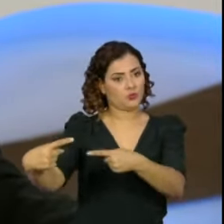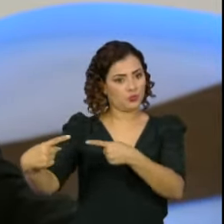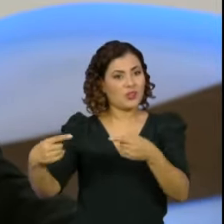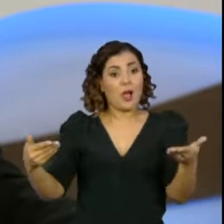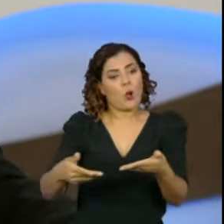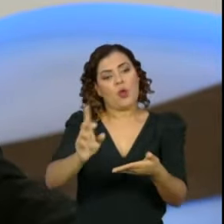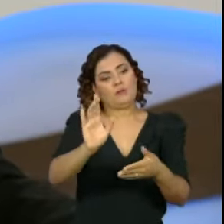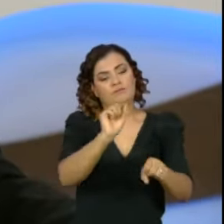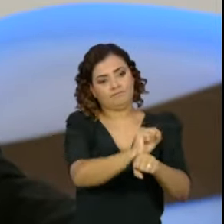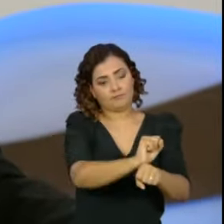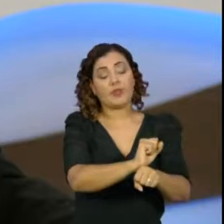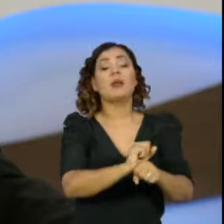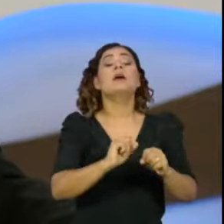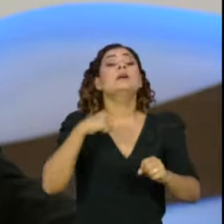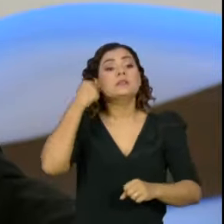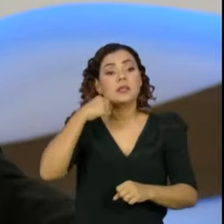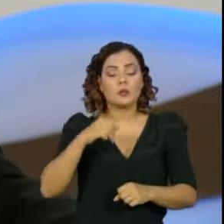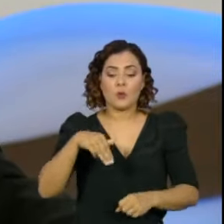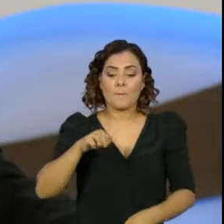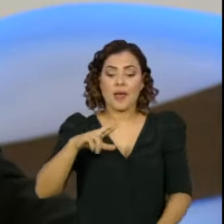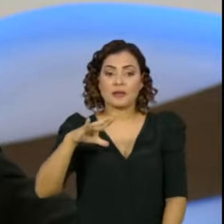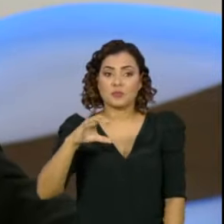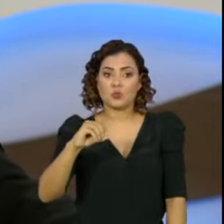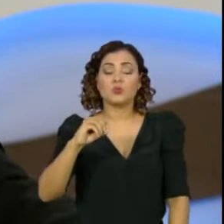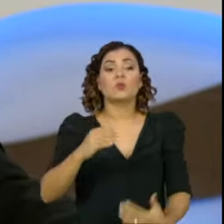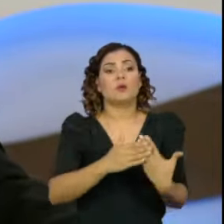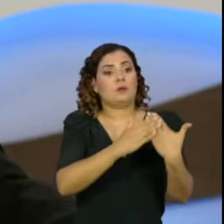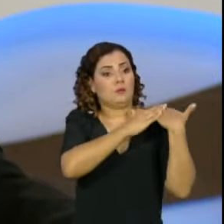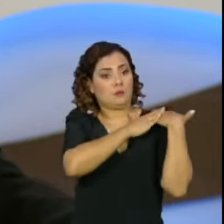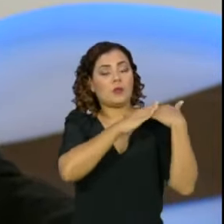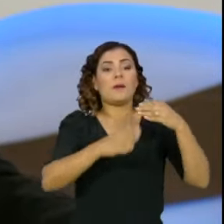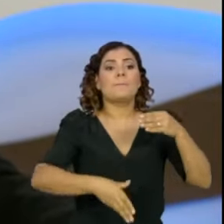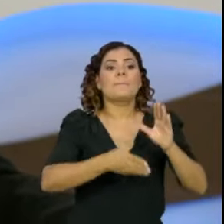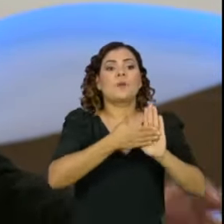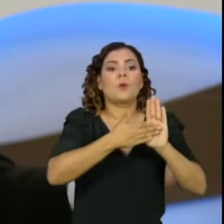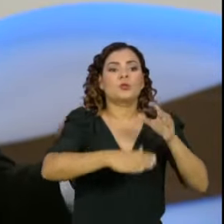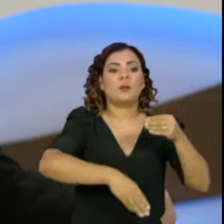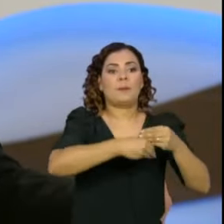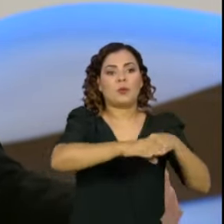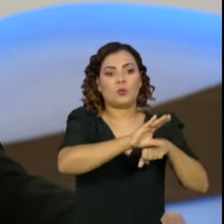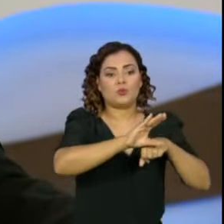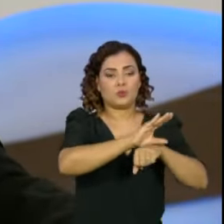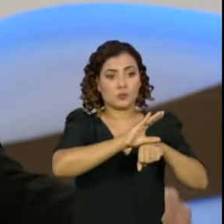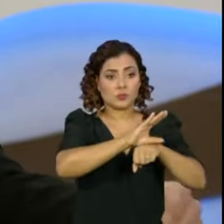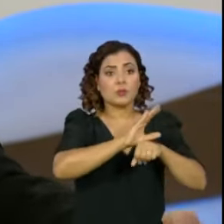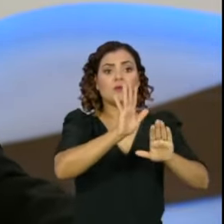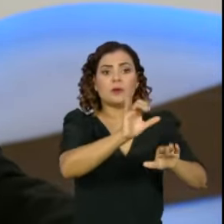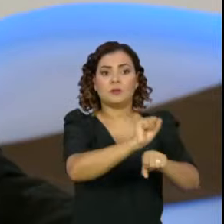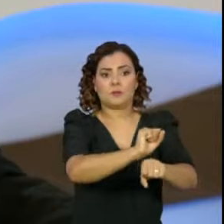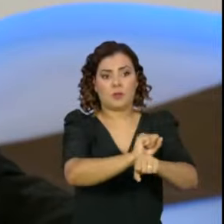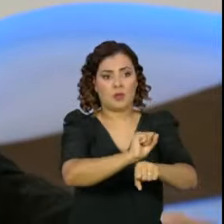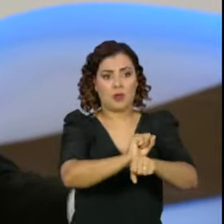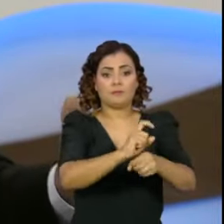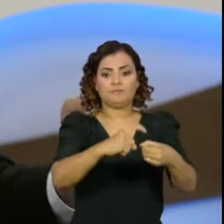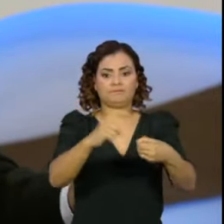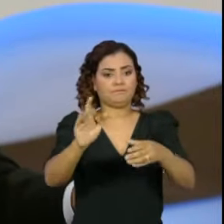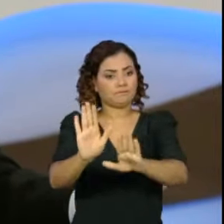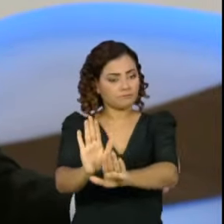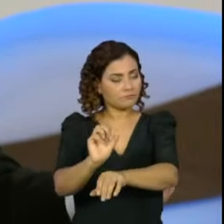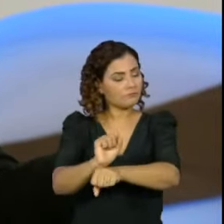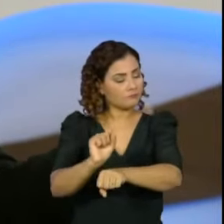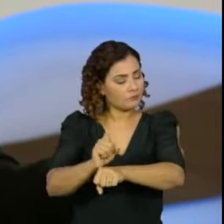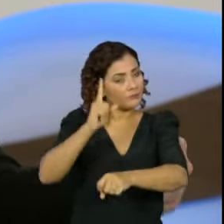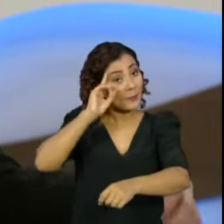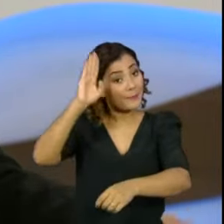Nesse momento, o senador Márcio Bittar, que é o relator da proposta de emenda à Constituição, vai suprimir essa questão da desvinculação, que é o